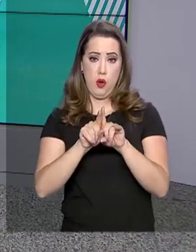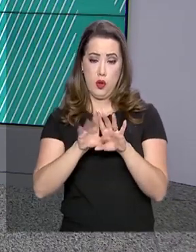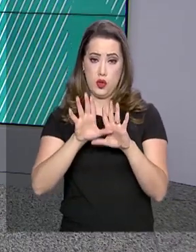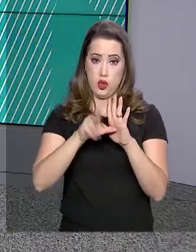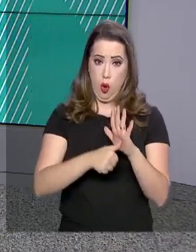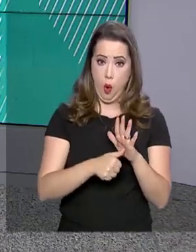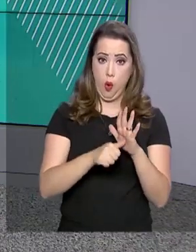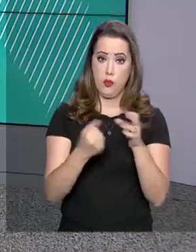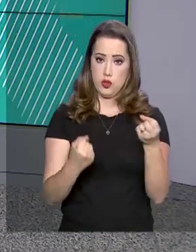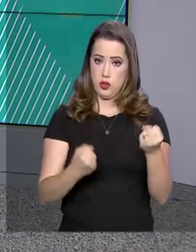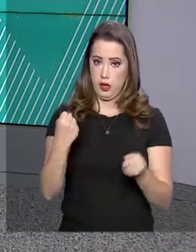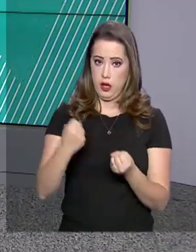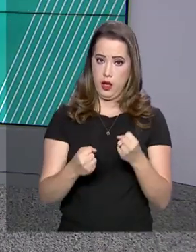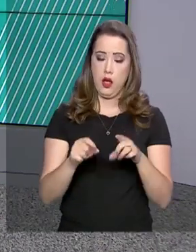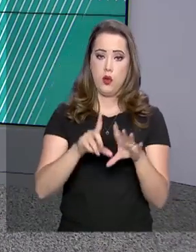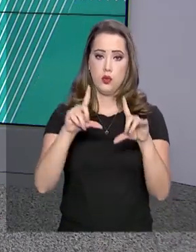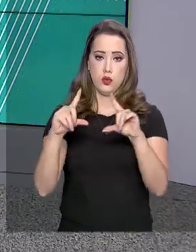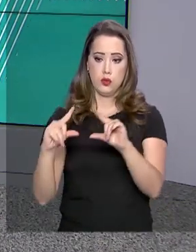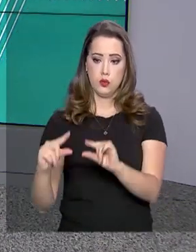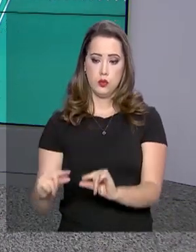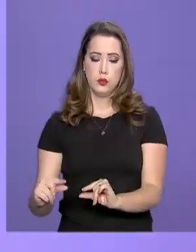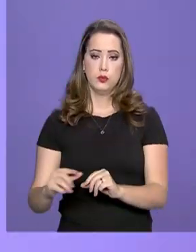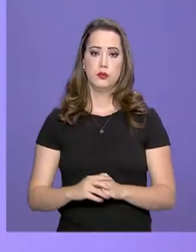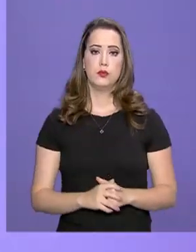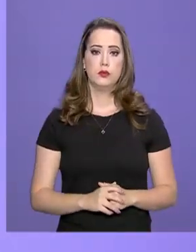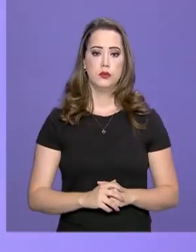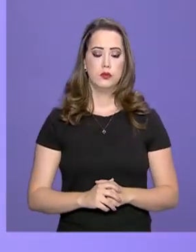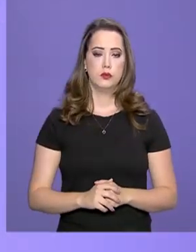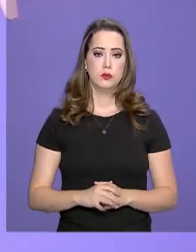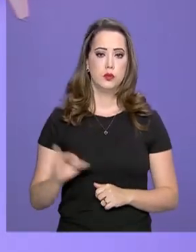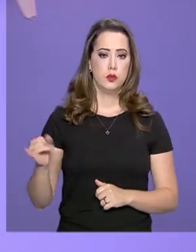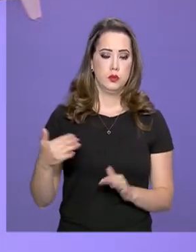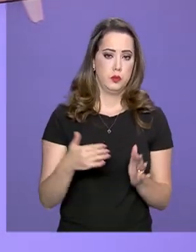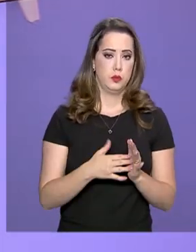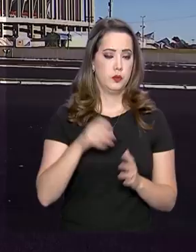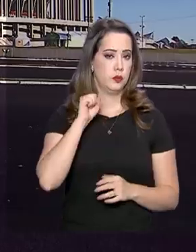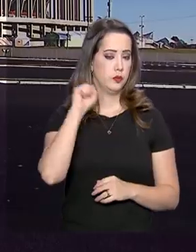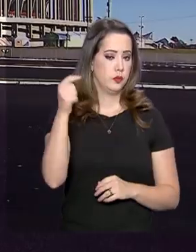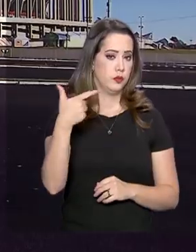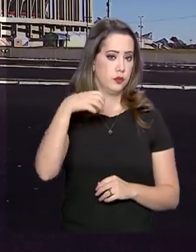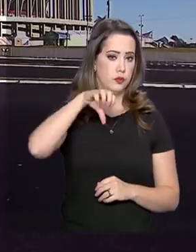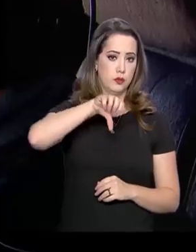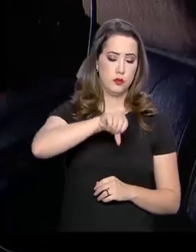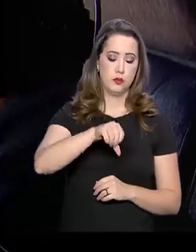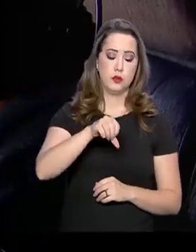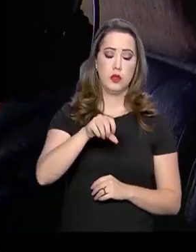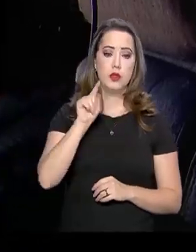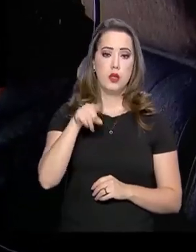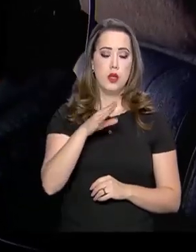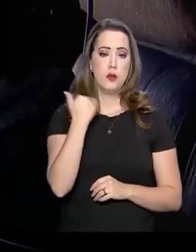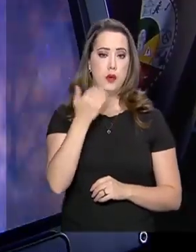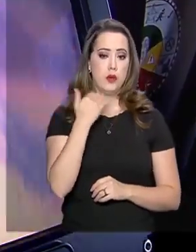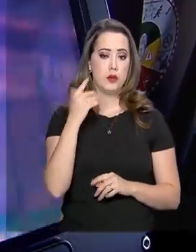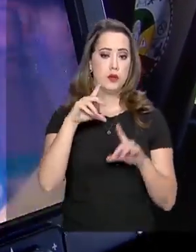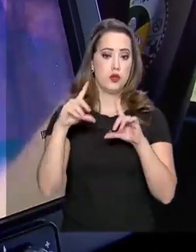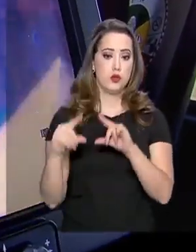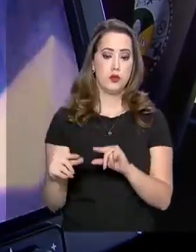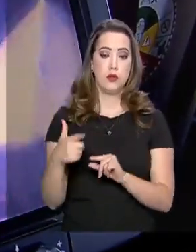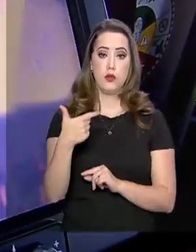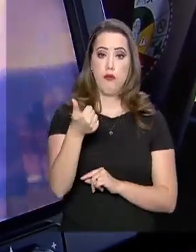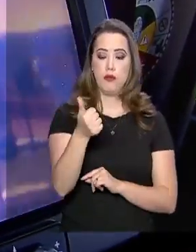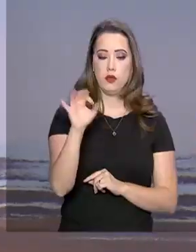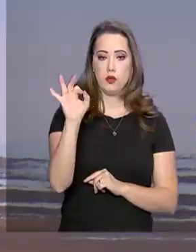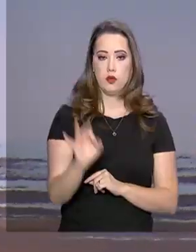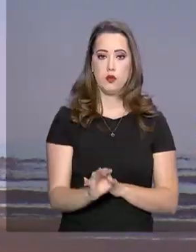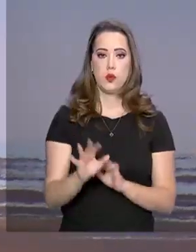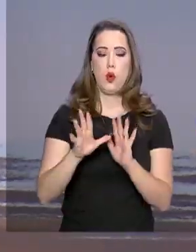veículos estão entre os que mais tiveram queda. De janeiro a abril de 2019, o número de homicídios caiu 21% e